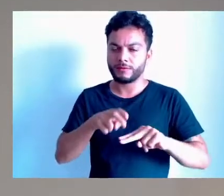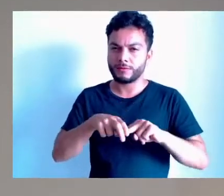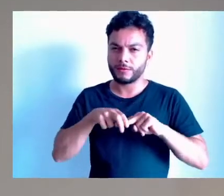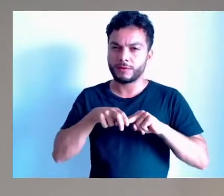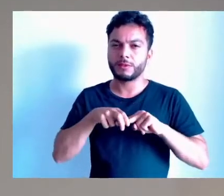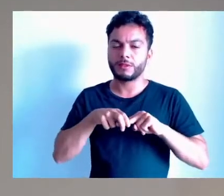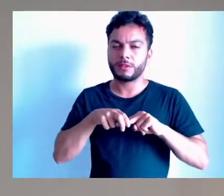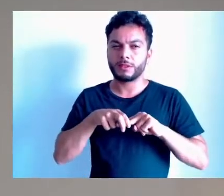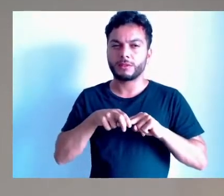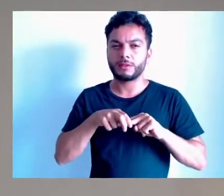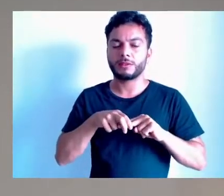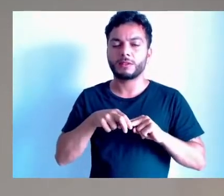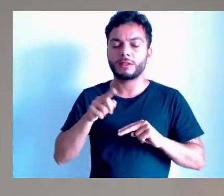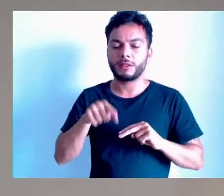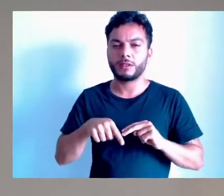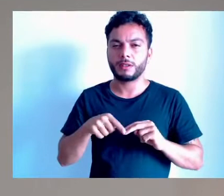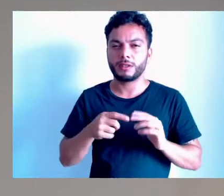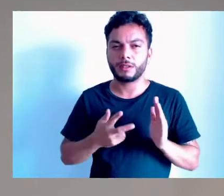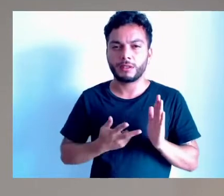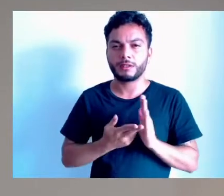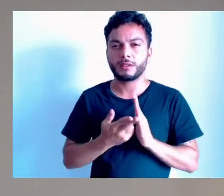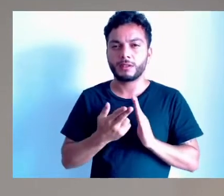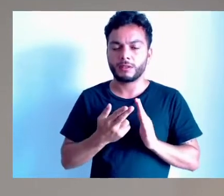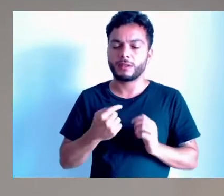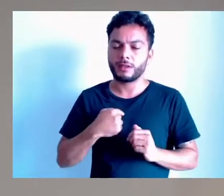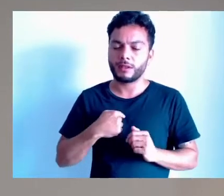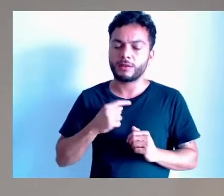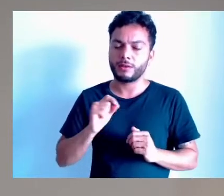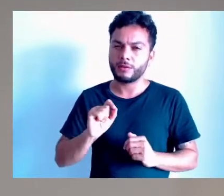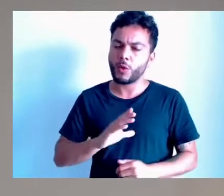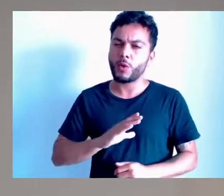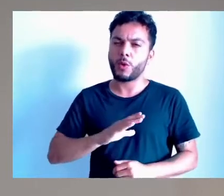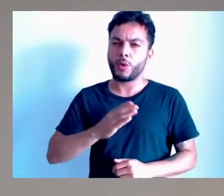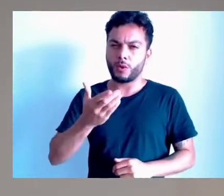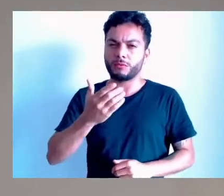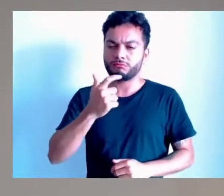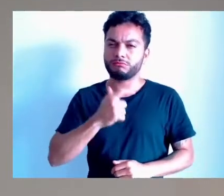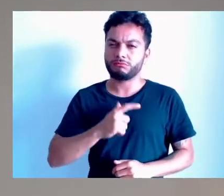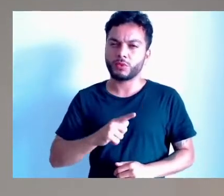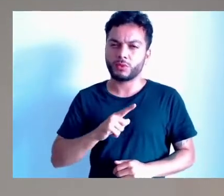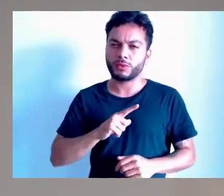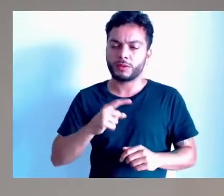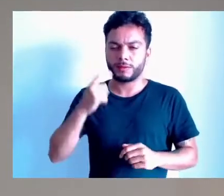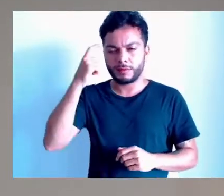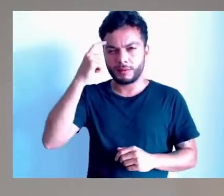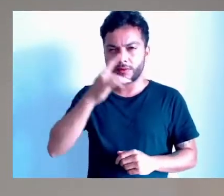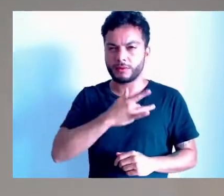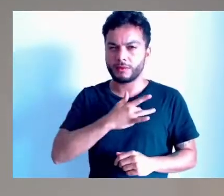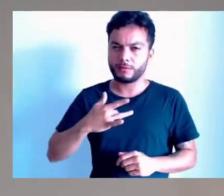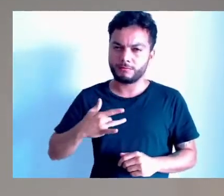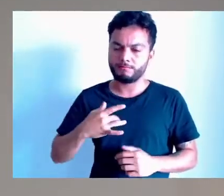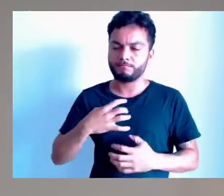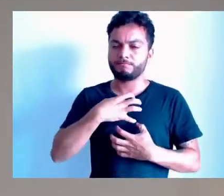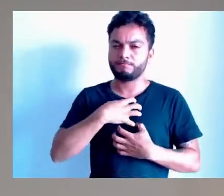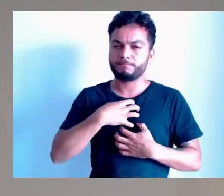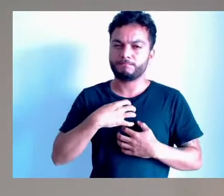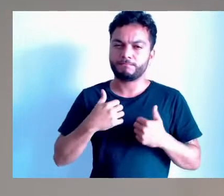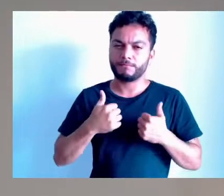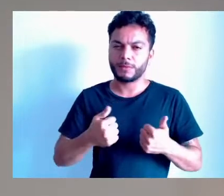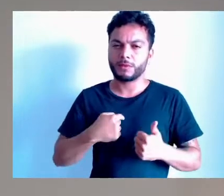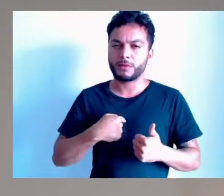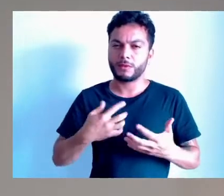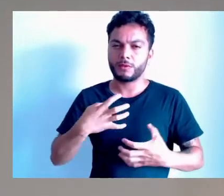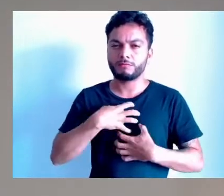um ato de coragem que eu fiz na minha vida, mas com certeza pensando na saúde e no bem-estar. Com certeza estou muito feliz, já